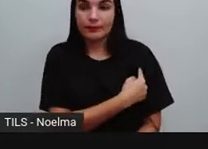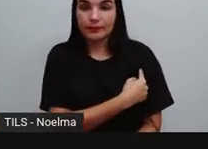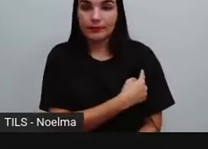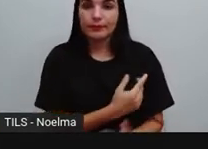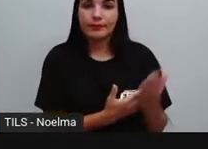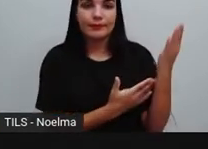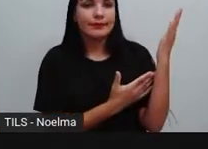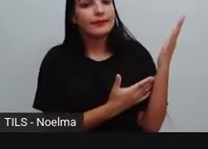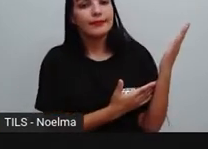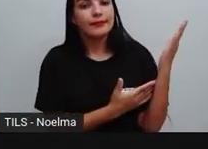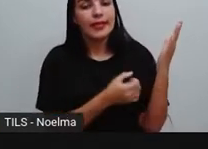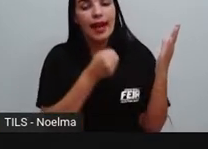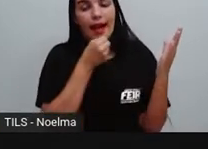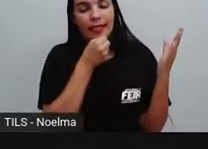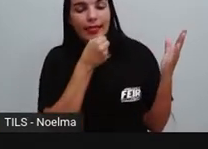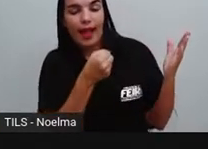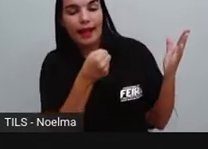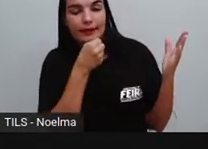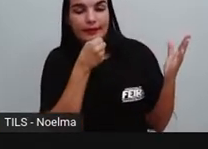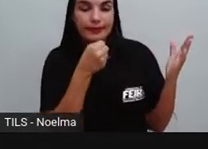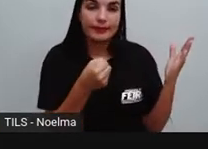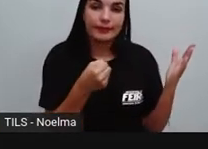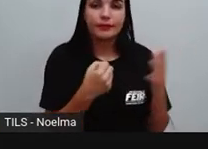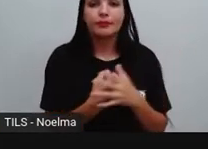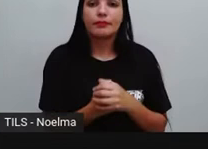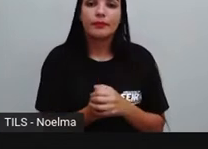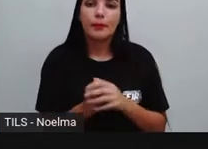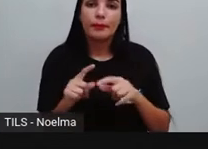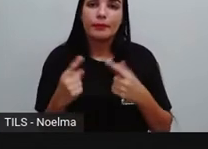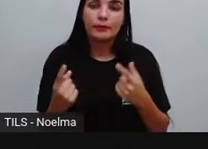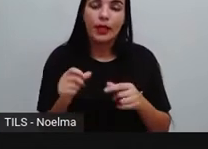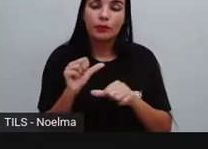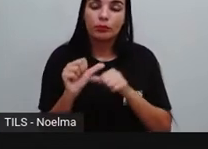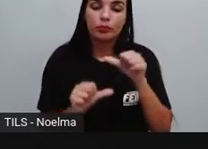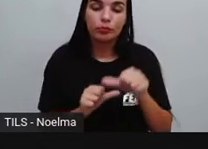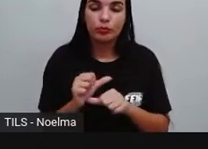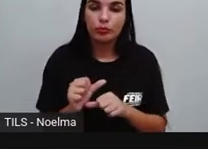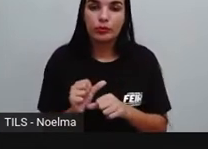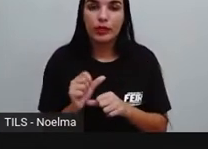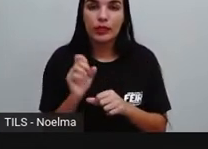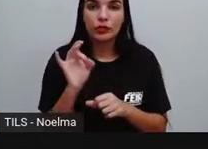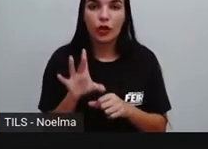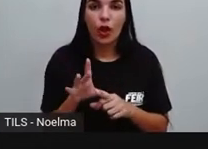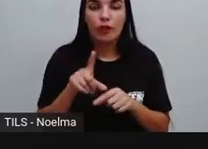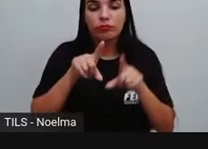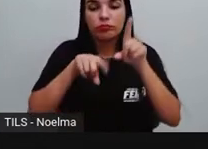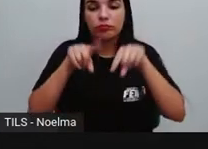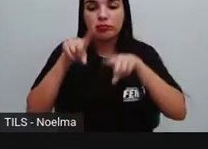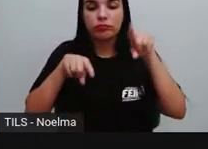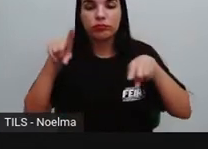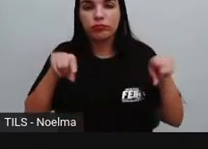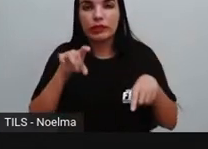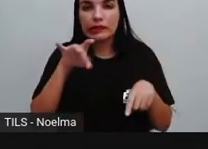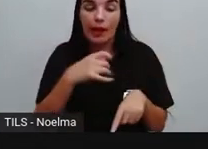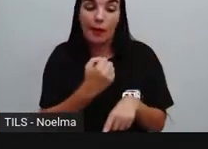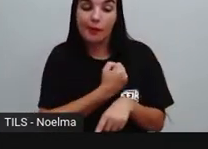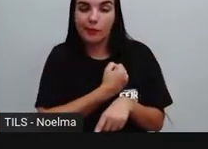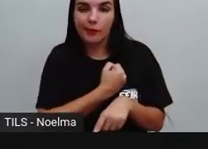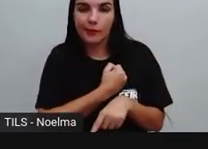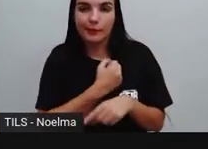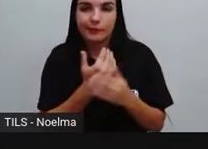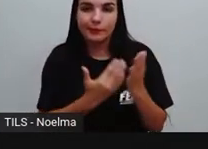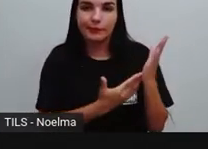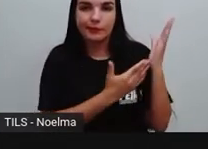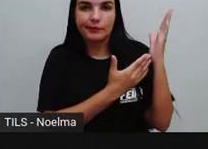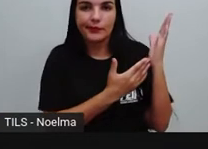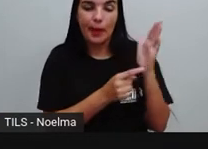cantamos. E esse verbo, que é o verbo cantar, ele vai mudar a flexão de acordo com o número, né? Que